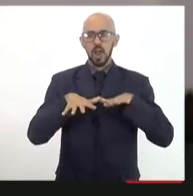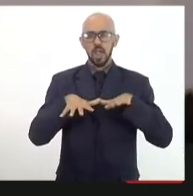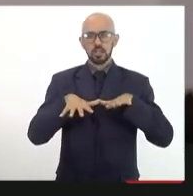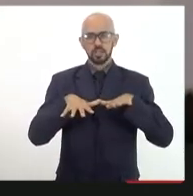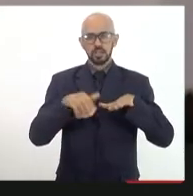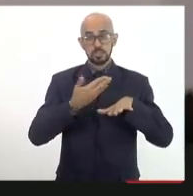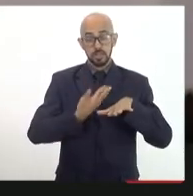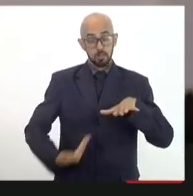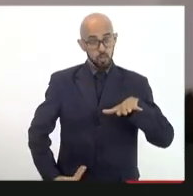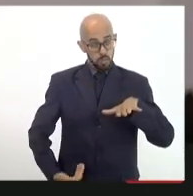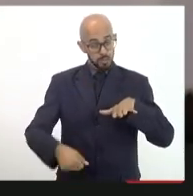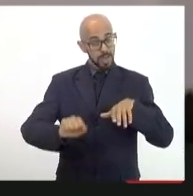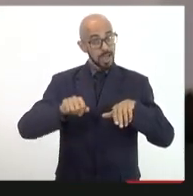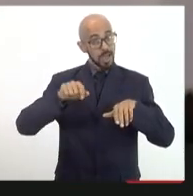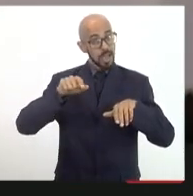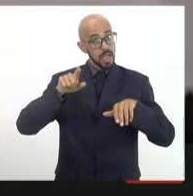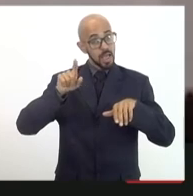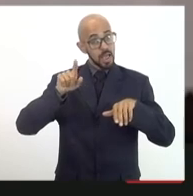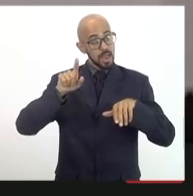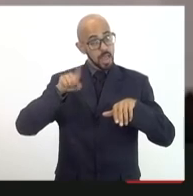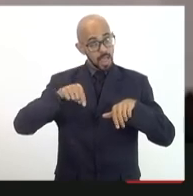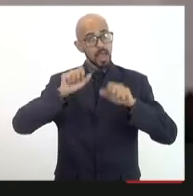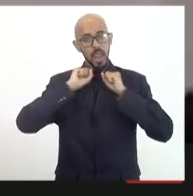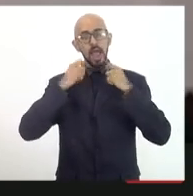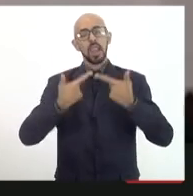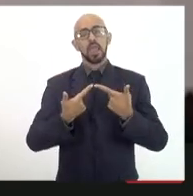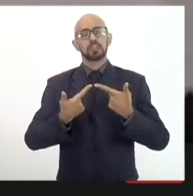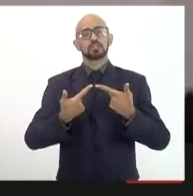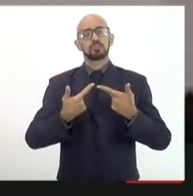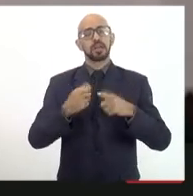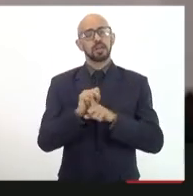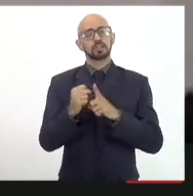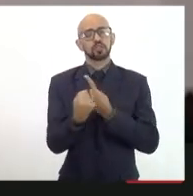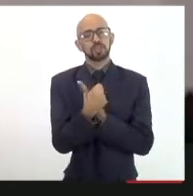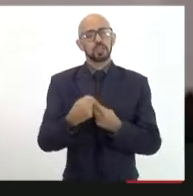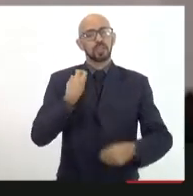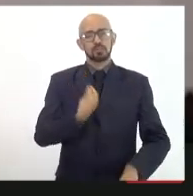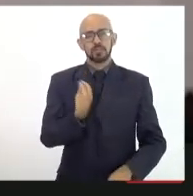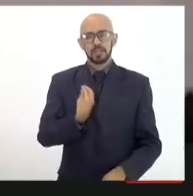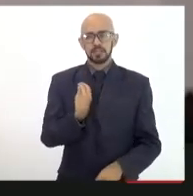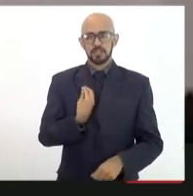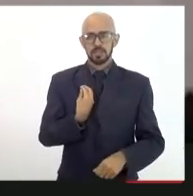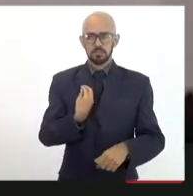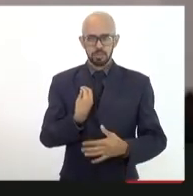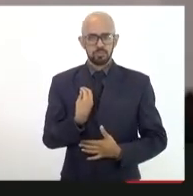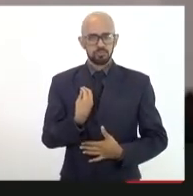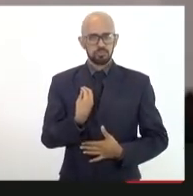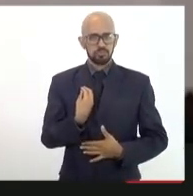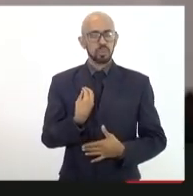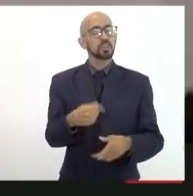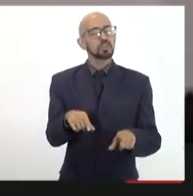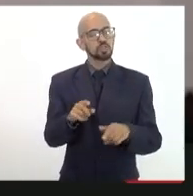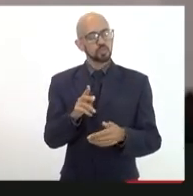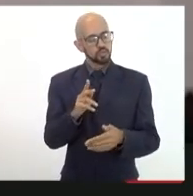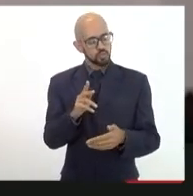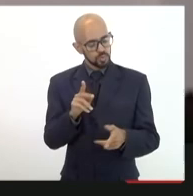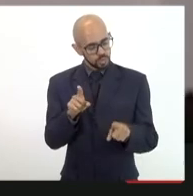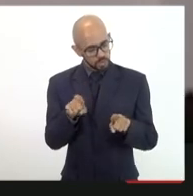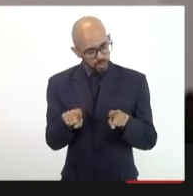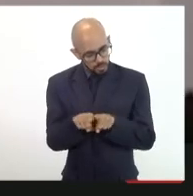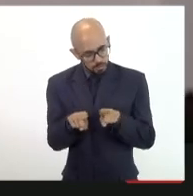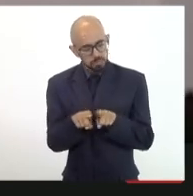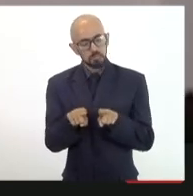na assembleia legislativa do estado para que a sociedade participe também dos processos isso não invalida a existência de um conselho